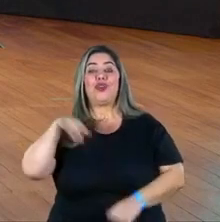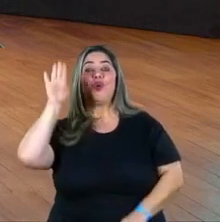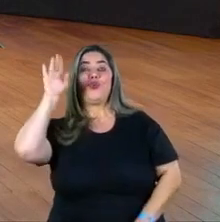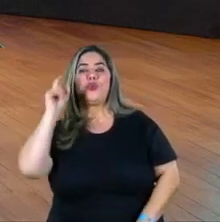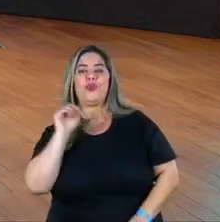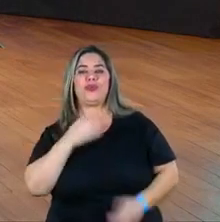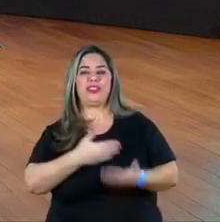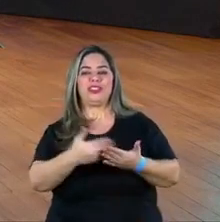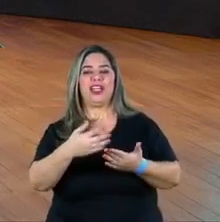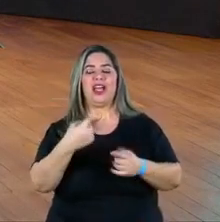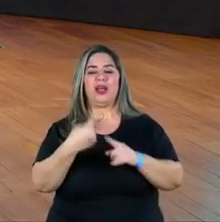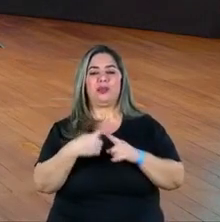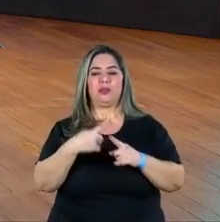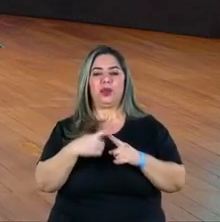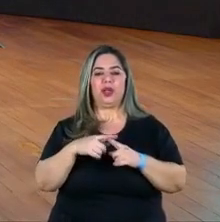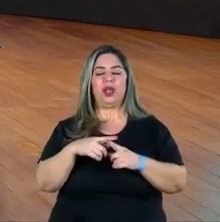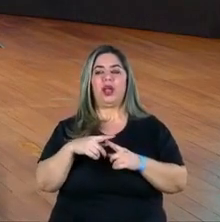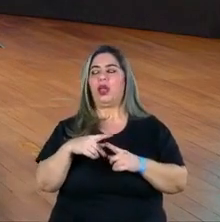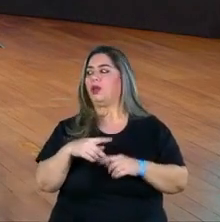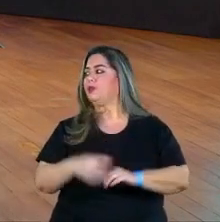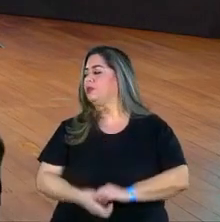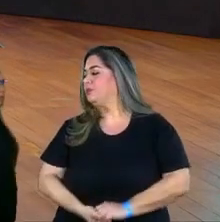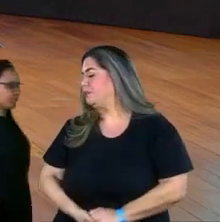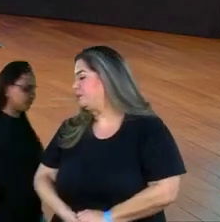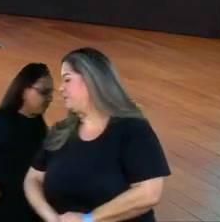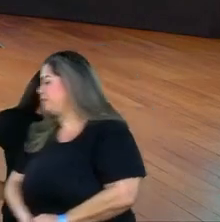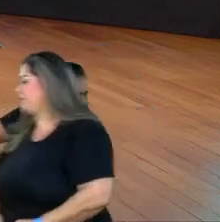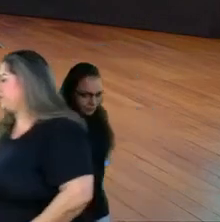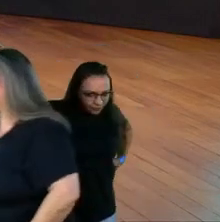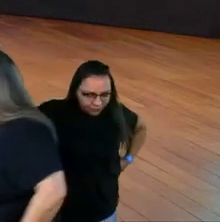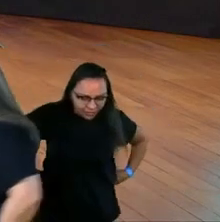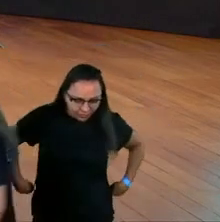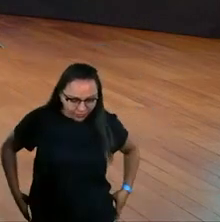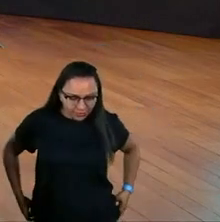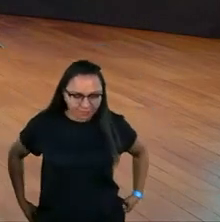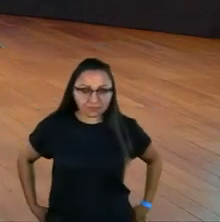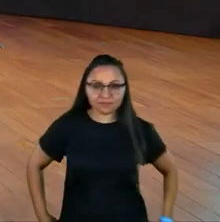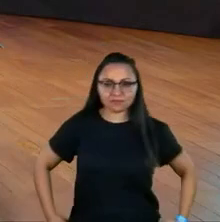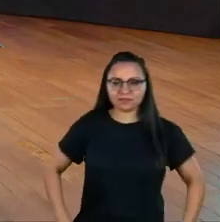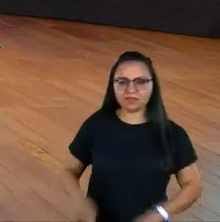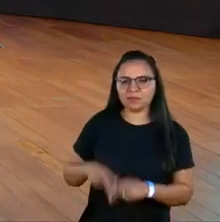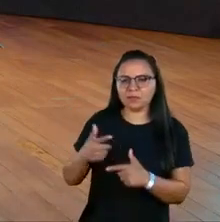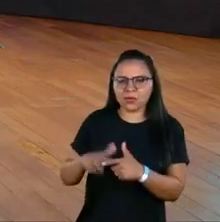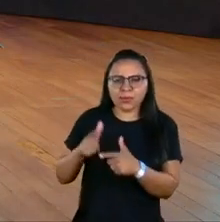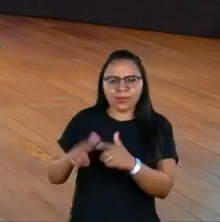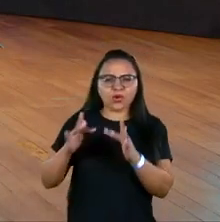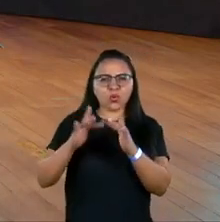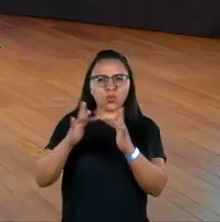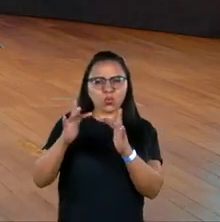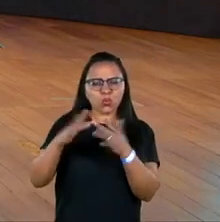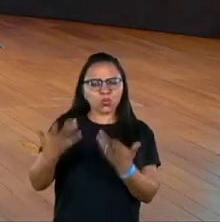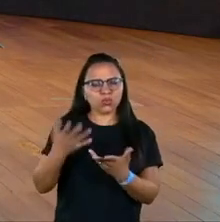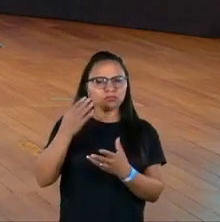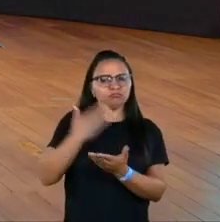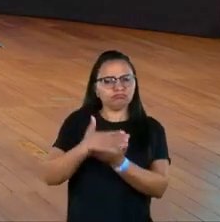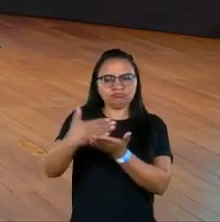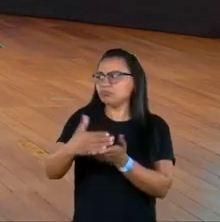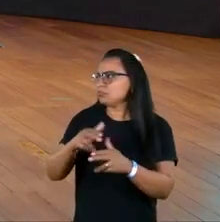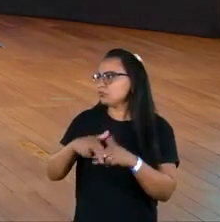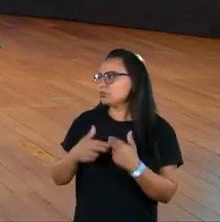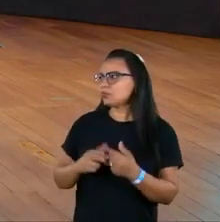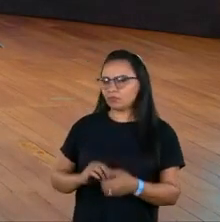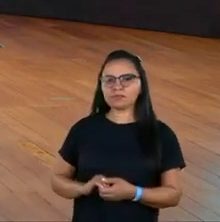começar, que acho que o Preto Zezé ainda não entrou, não está com algum probleminha de conexão. Eu vou começando aqui pela Ação da Cidadania. Legal.